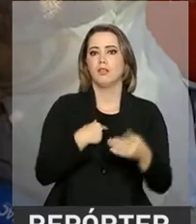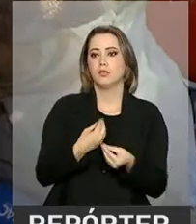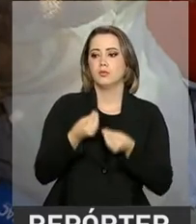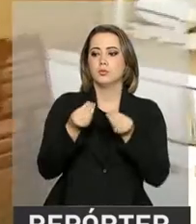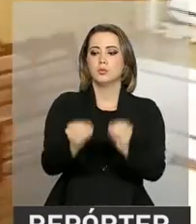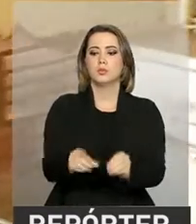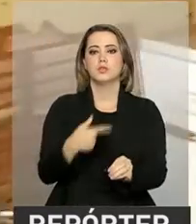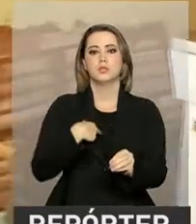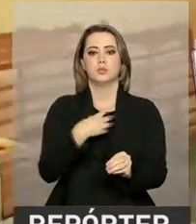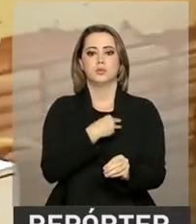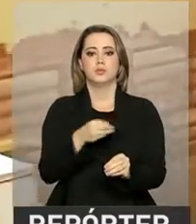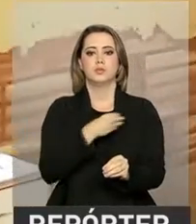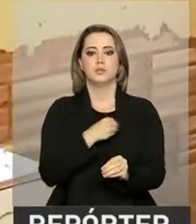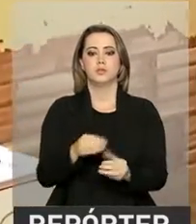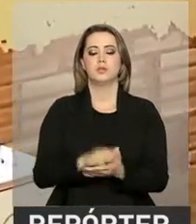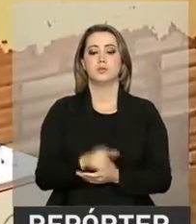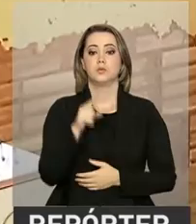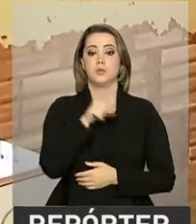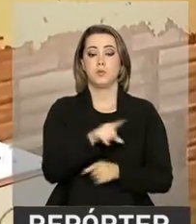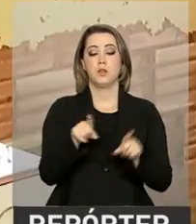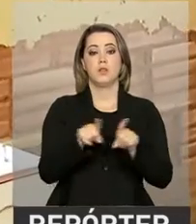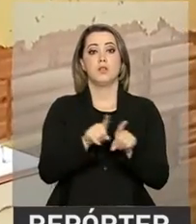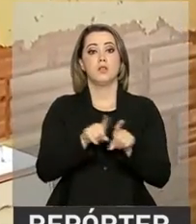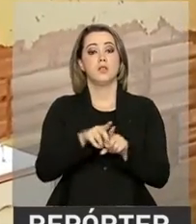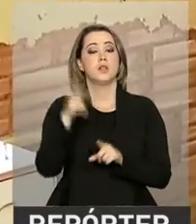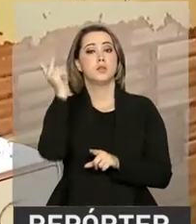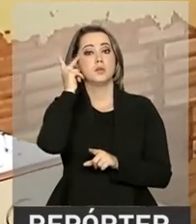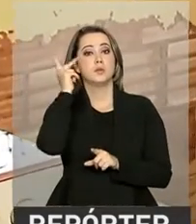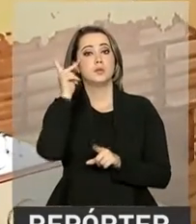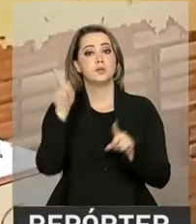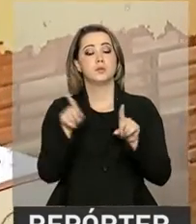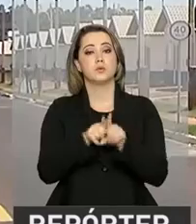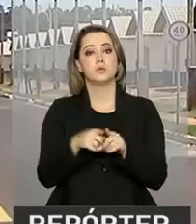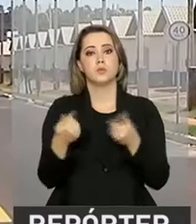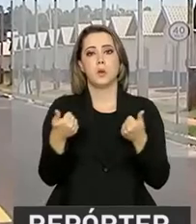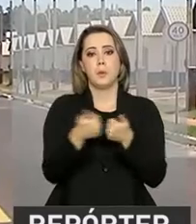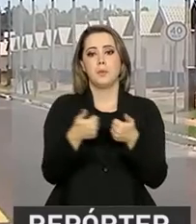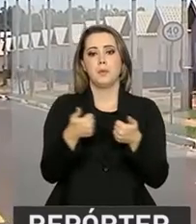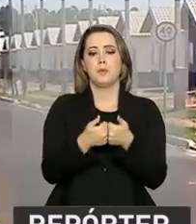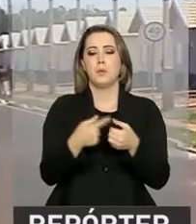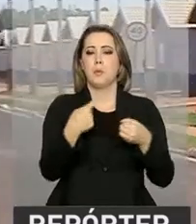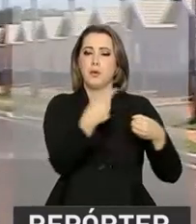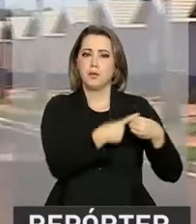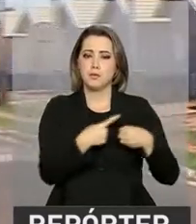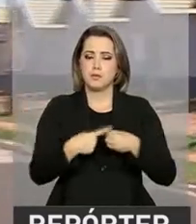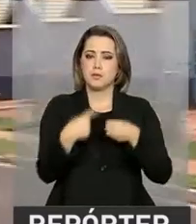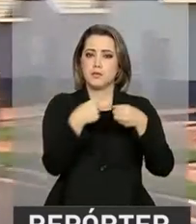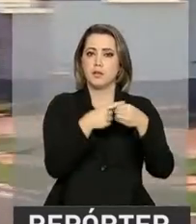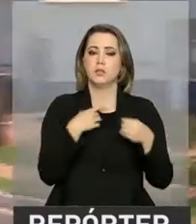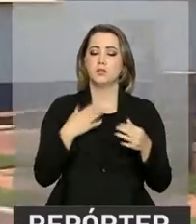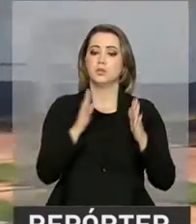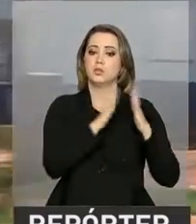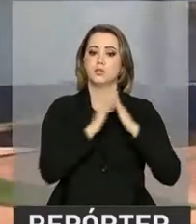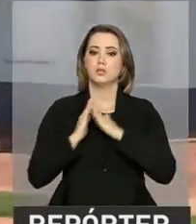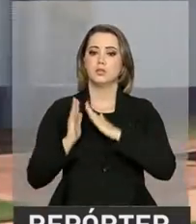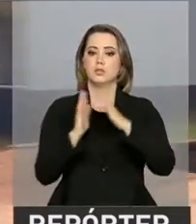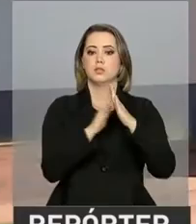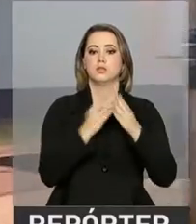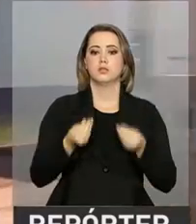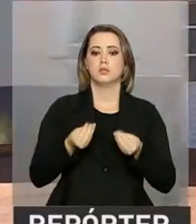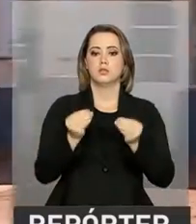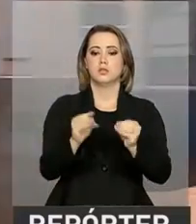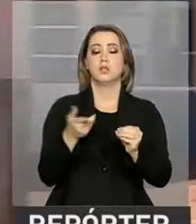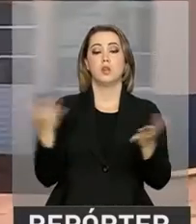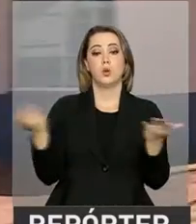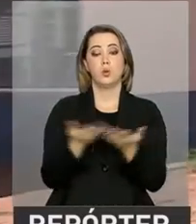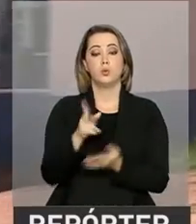meus filhos. Silene é de São José do Rio Preto e a casa onde vai morar fica no Parque da Solidariedade, empreendimento entregue hoje pelo presidente